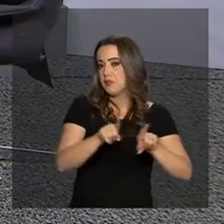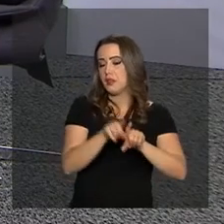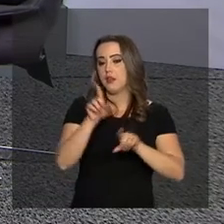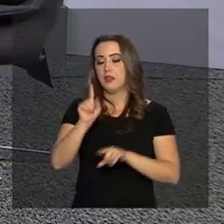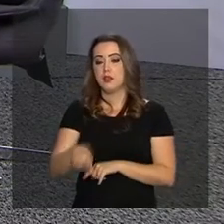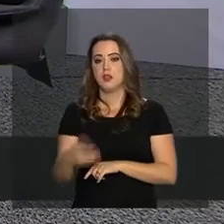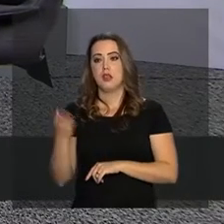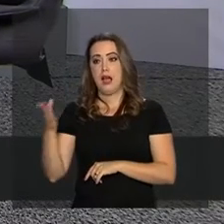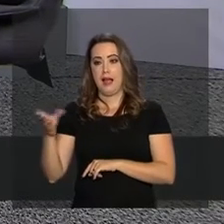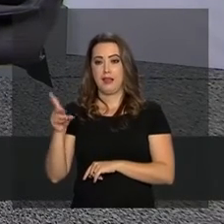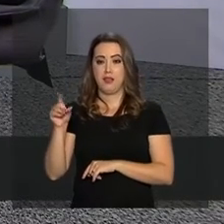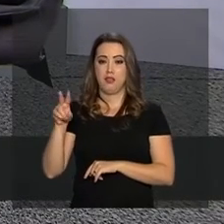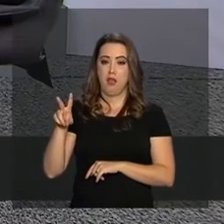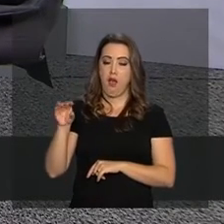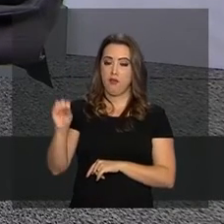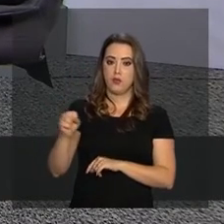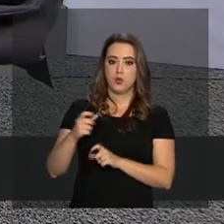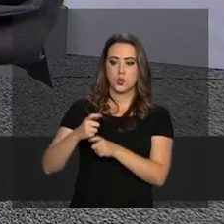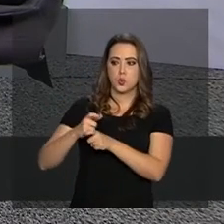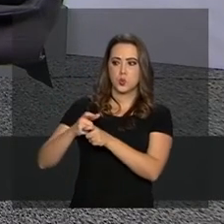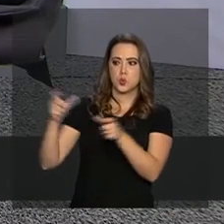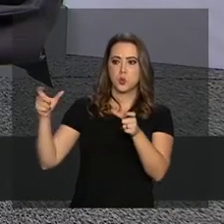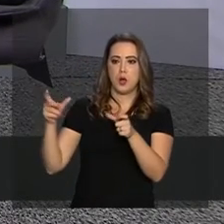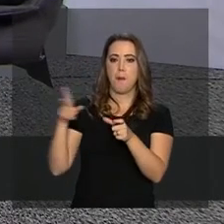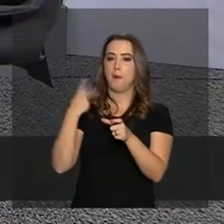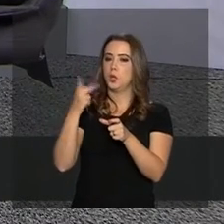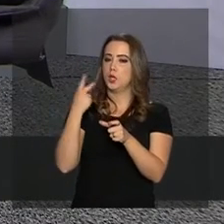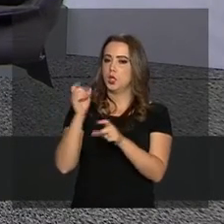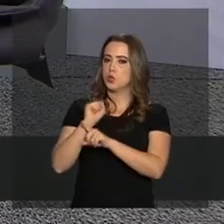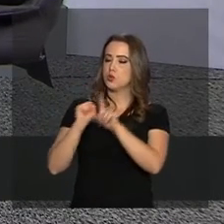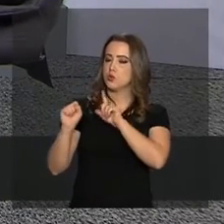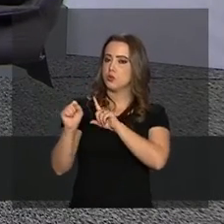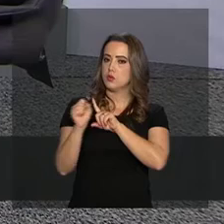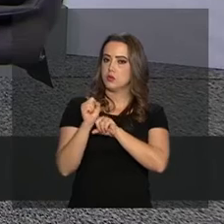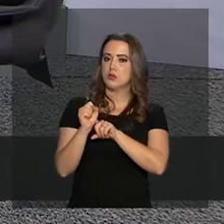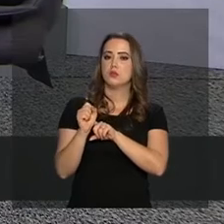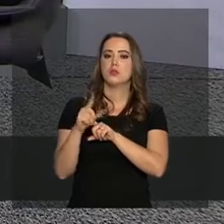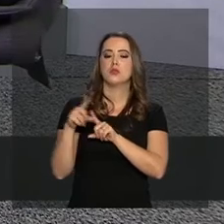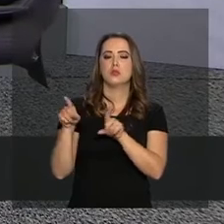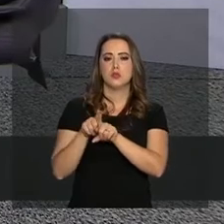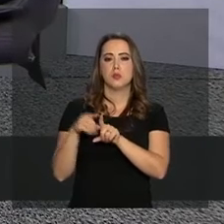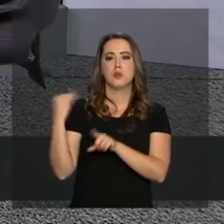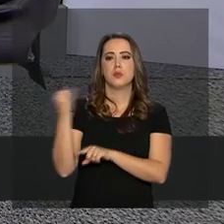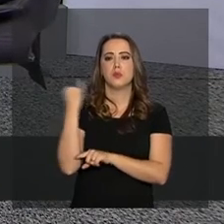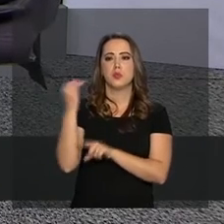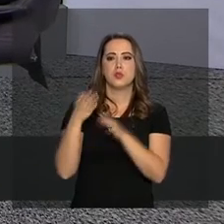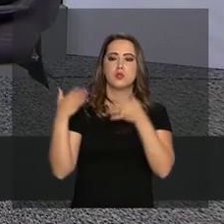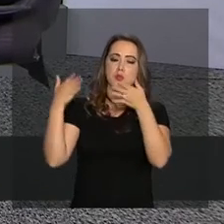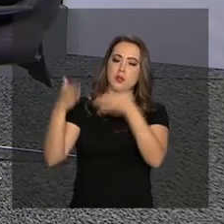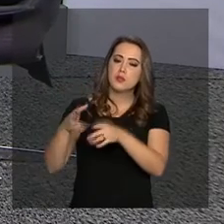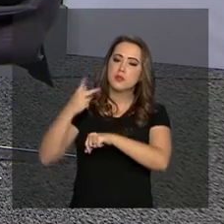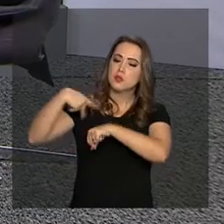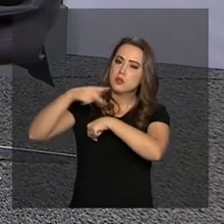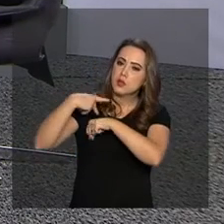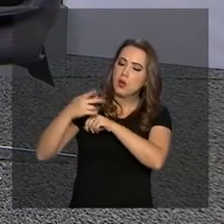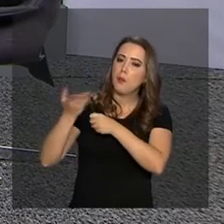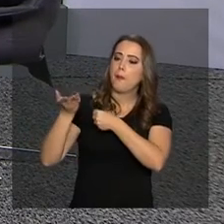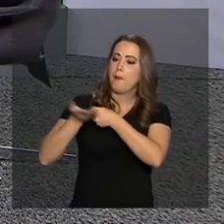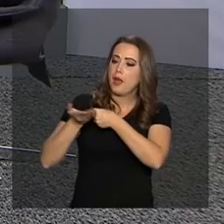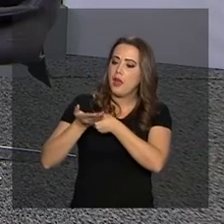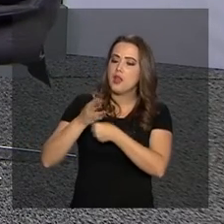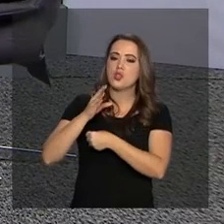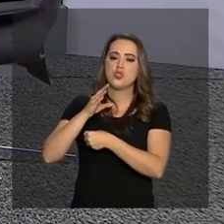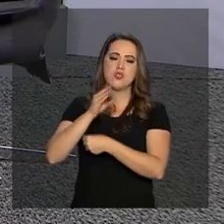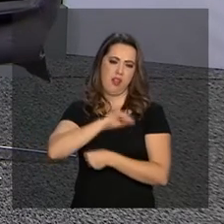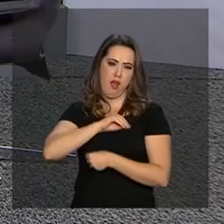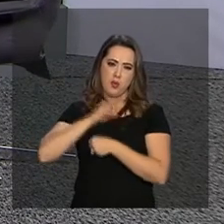então, como uma coisa que tem uma dimensão política, social e uma participação dos países de renda média muito mais